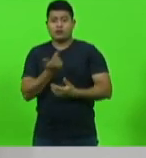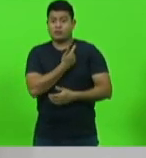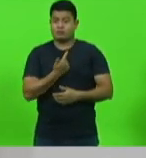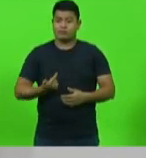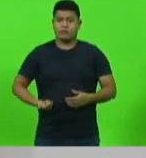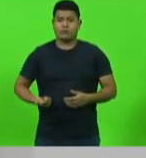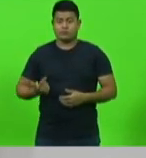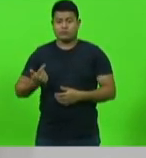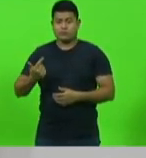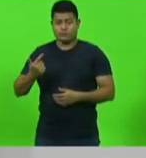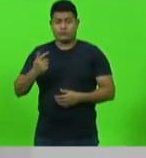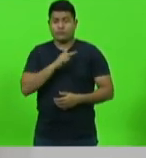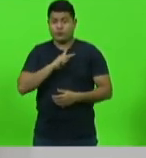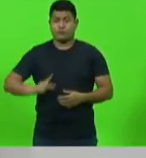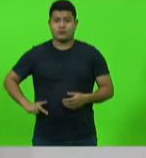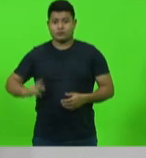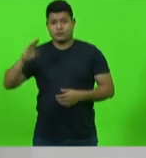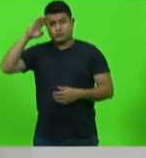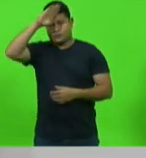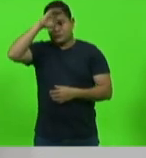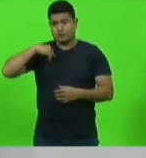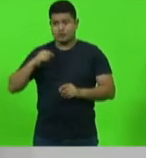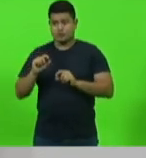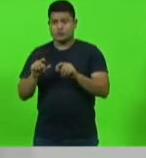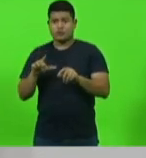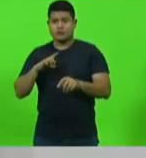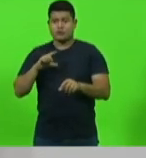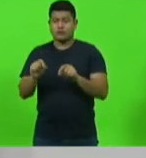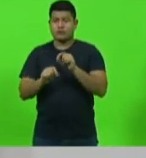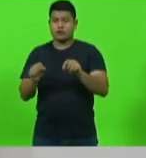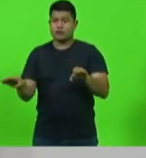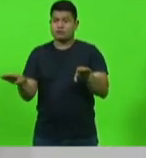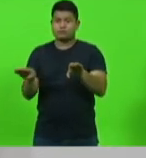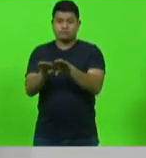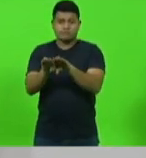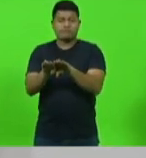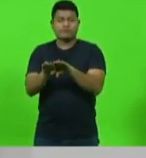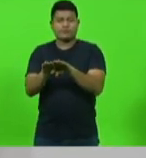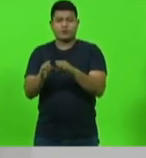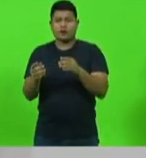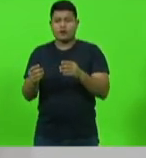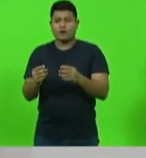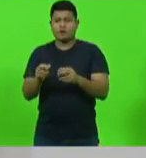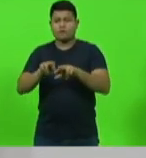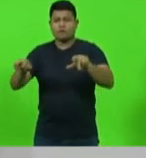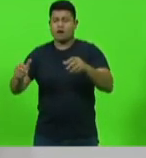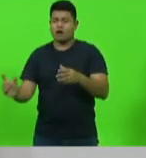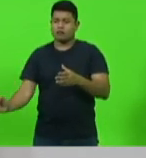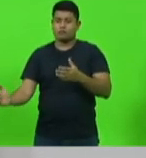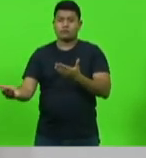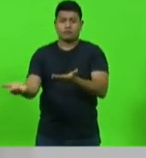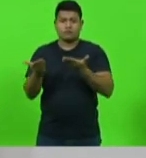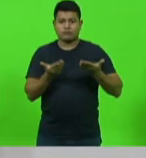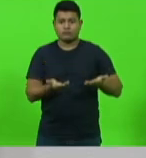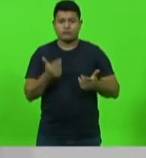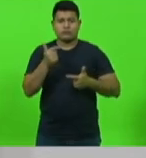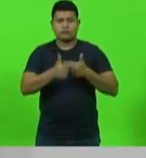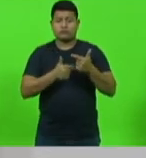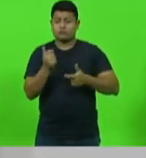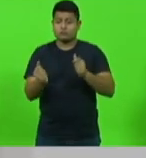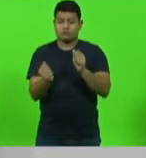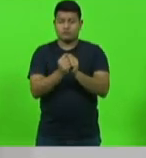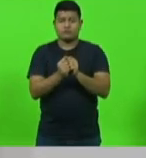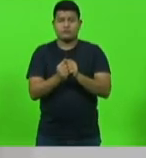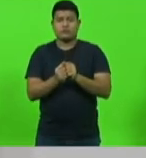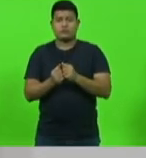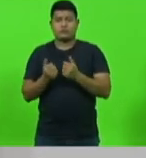aparelhar aliados e padrinhos políticos dentro do Estado. Em 2022, no ano eleitoral, Bolsonaro fará de